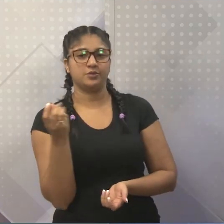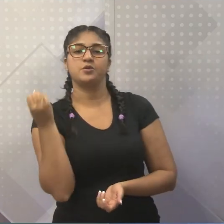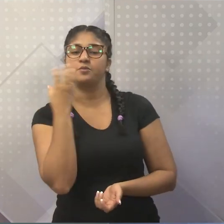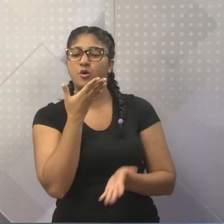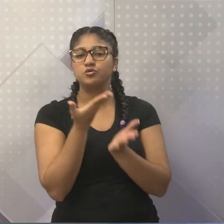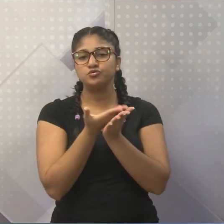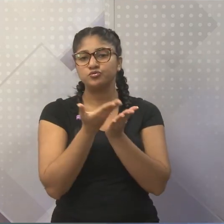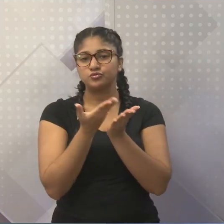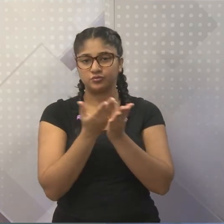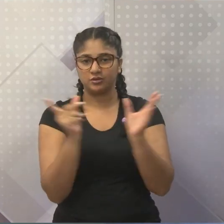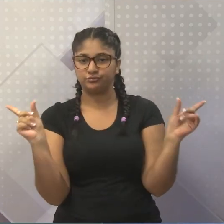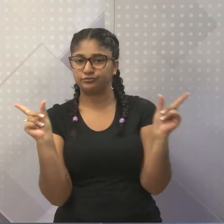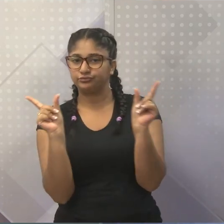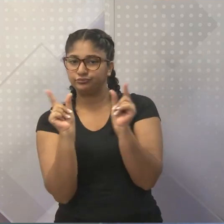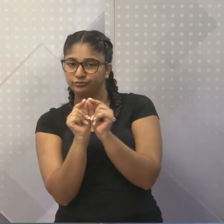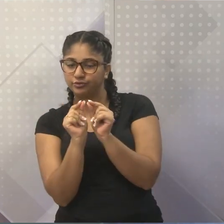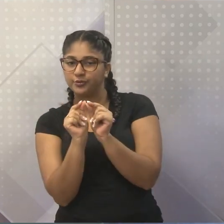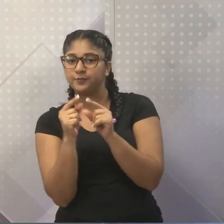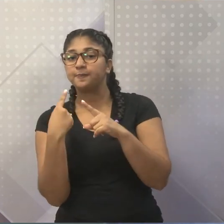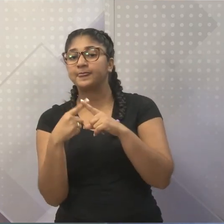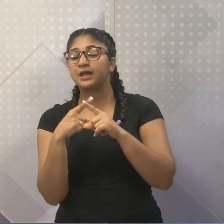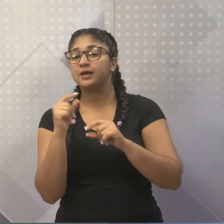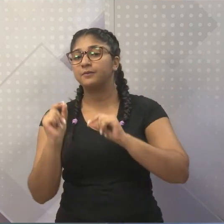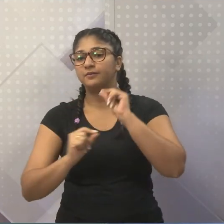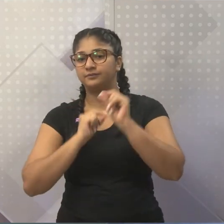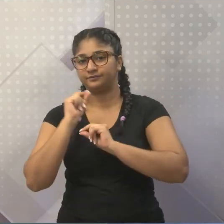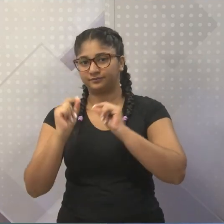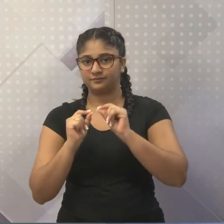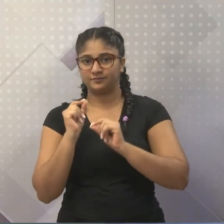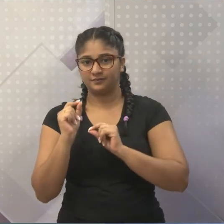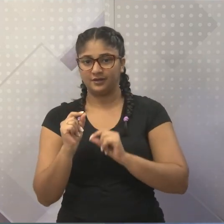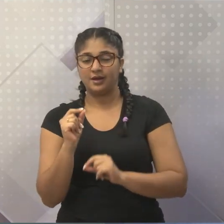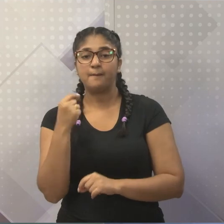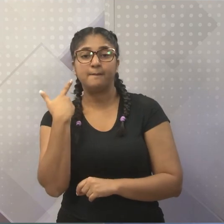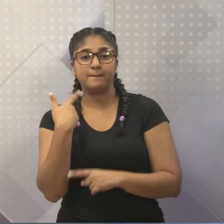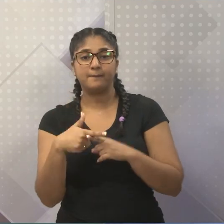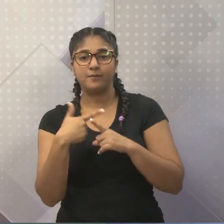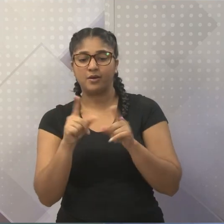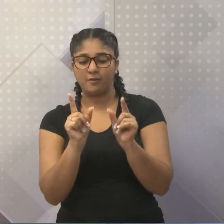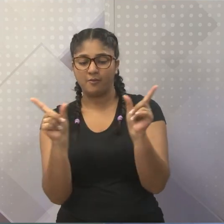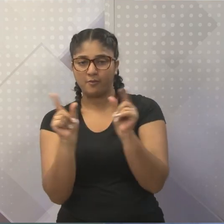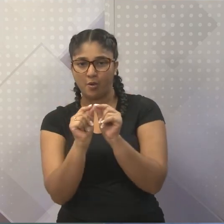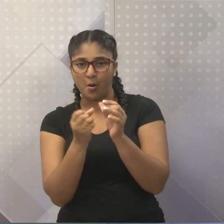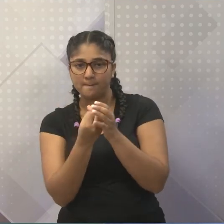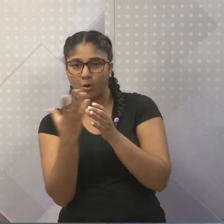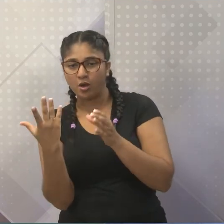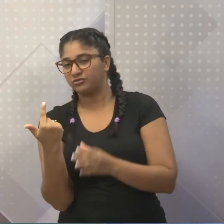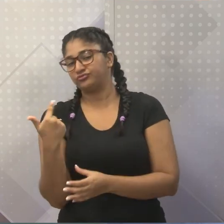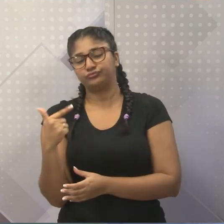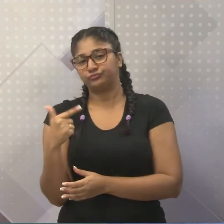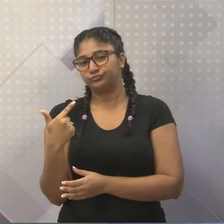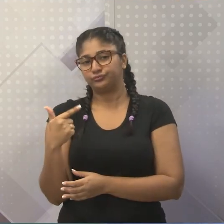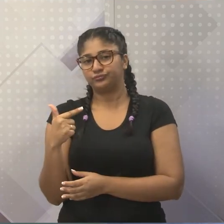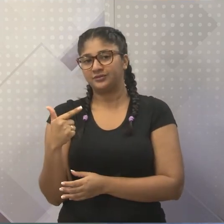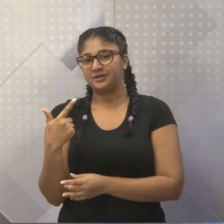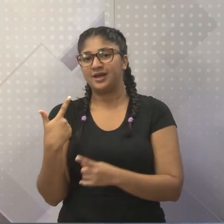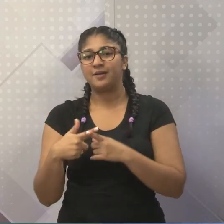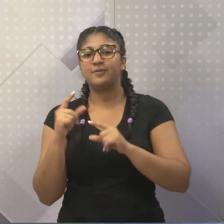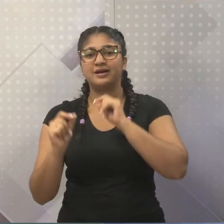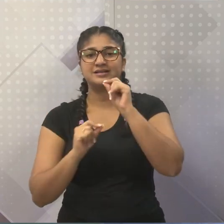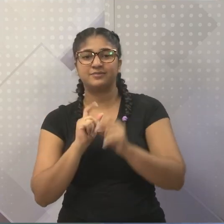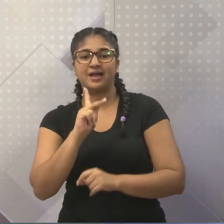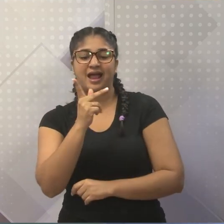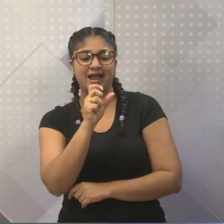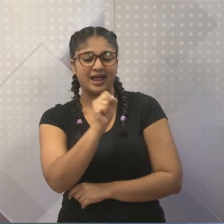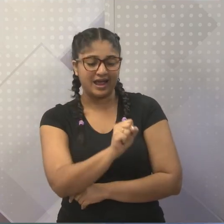nós estudarmos porque, primeiro ponto, não existe plural de abreviaturas, certo? Essa ideia de colocar